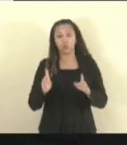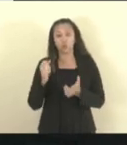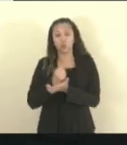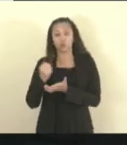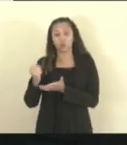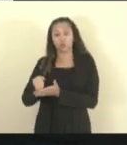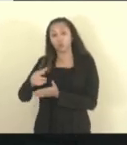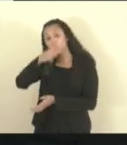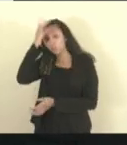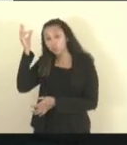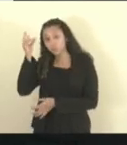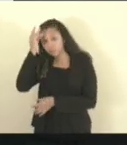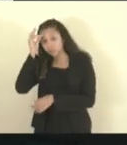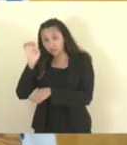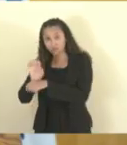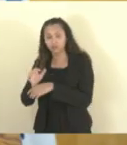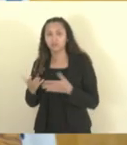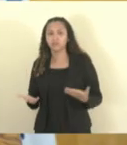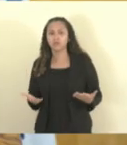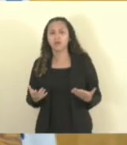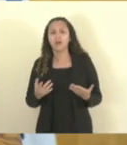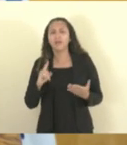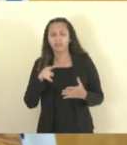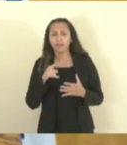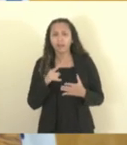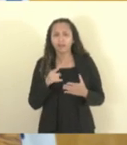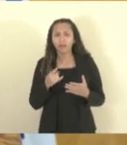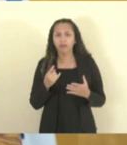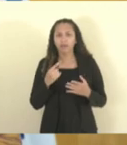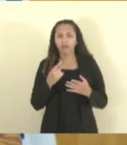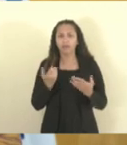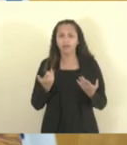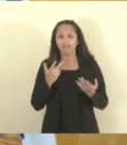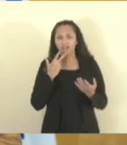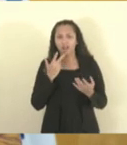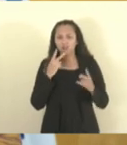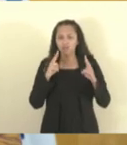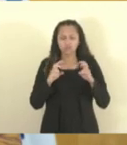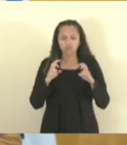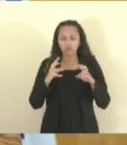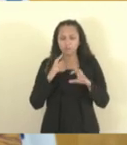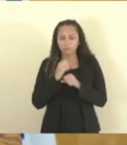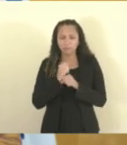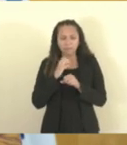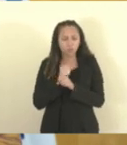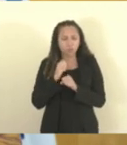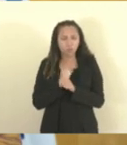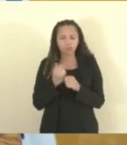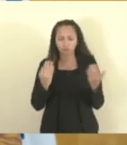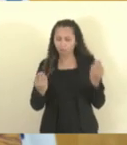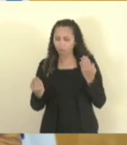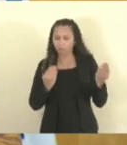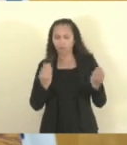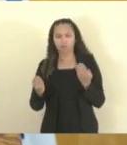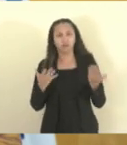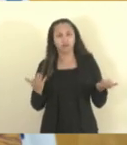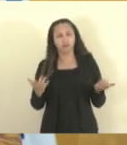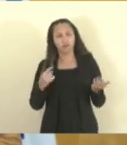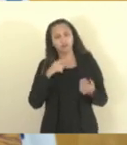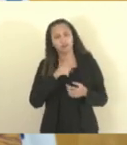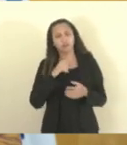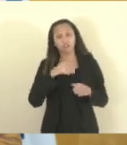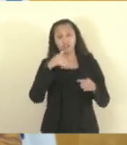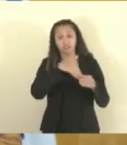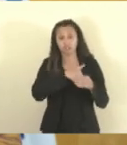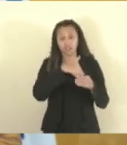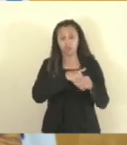vereador. Quer questionar a matemática? Quer questionar os números? Vocês foram eleitos e estão